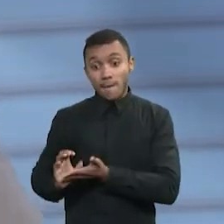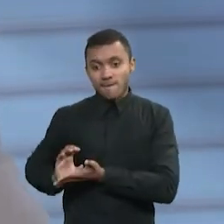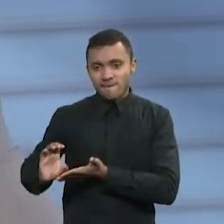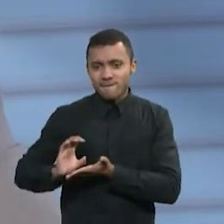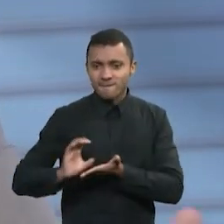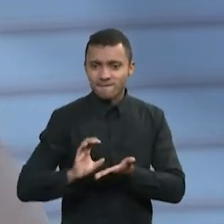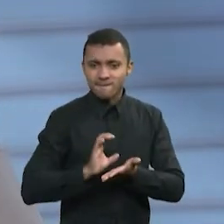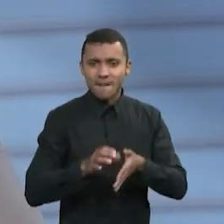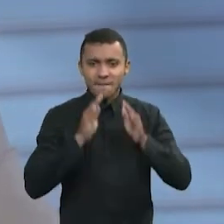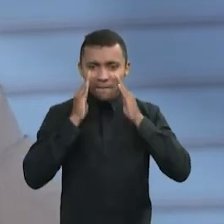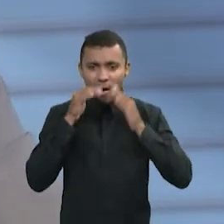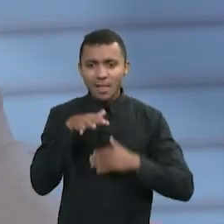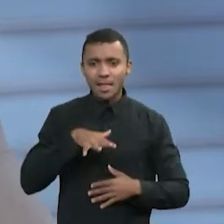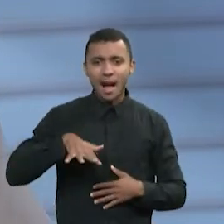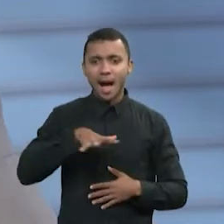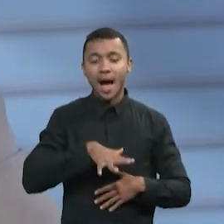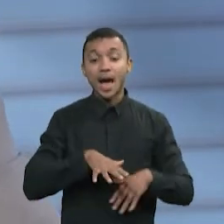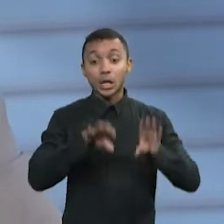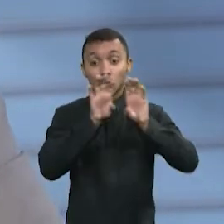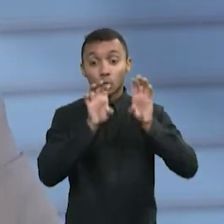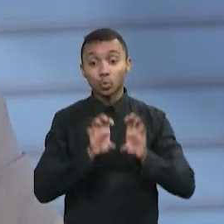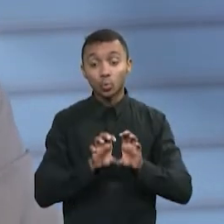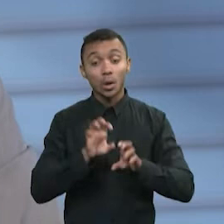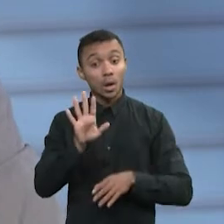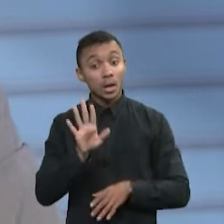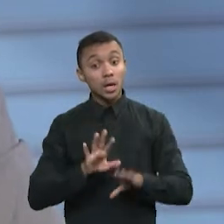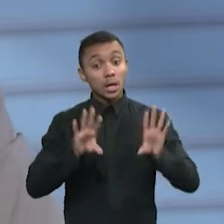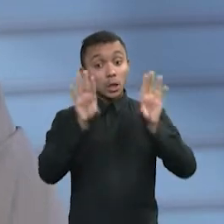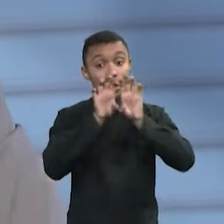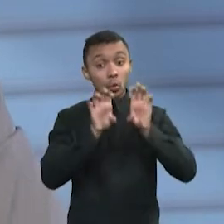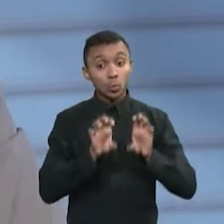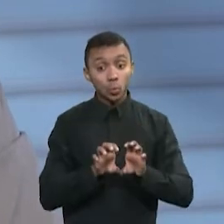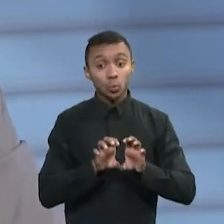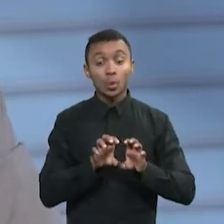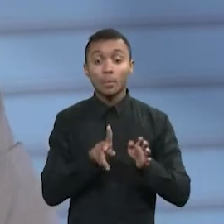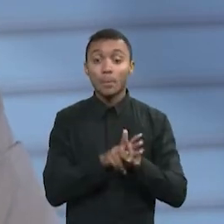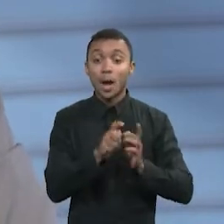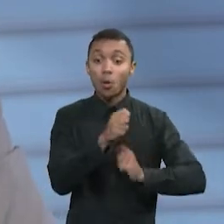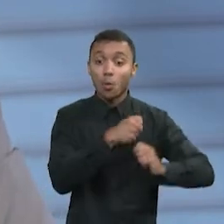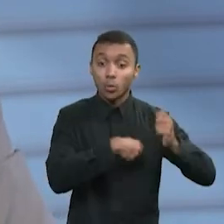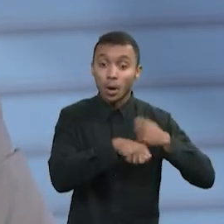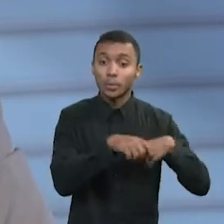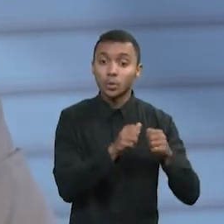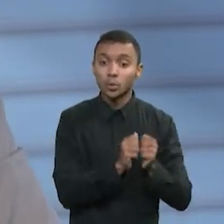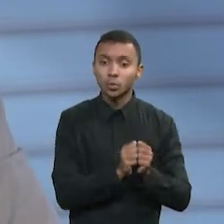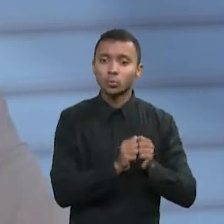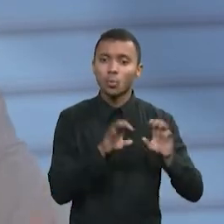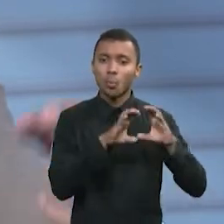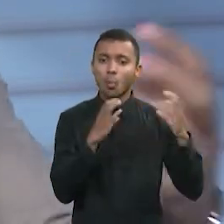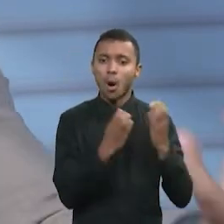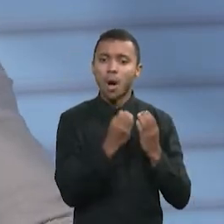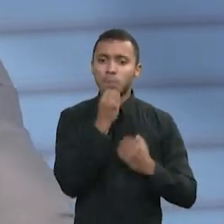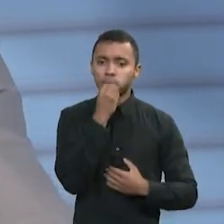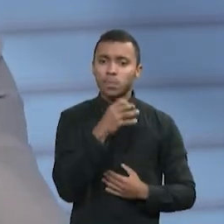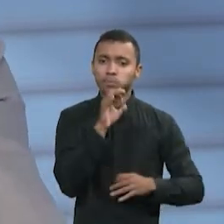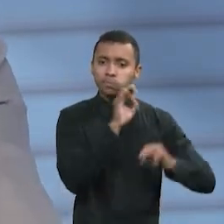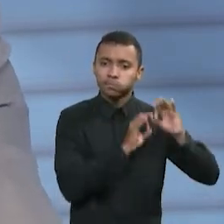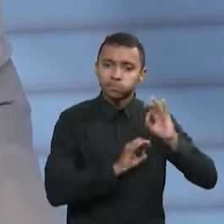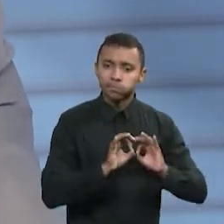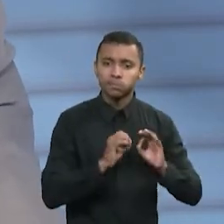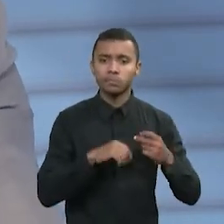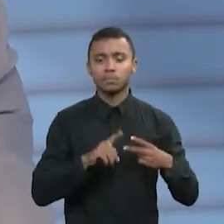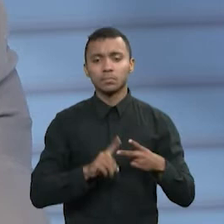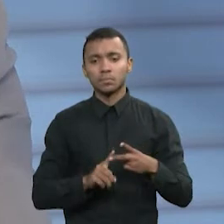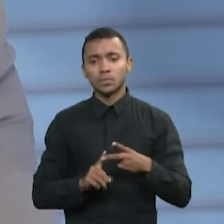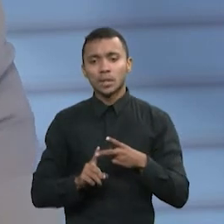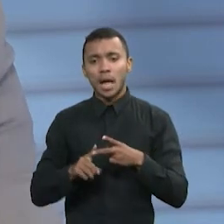em estrutura. Estrutura, quando eu falo, é estrutura contábil com um bom escritório de contabilidade, com uma boa